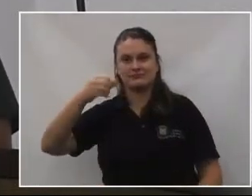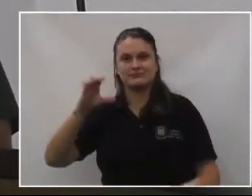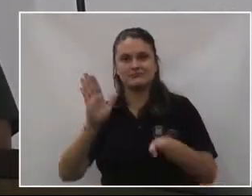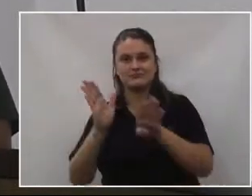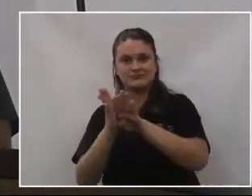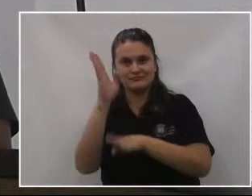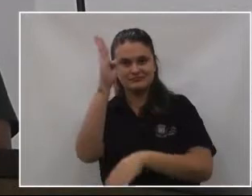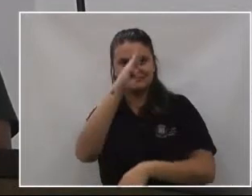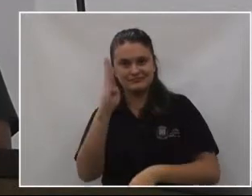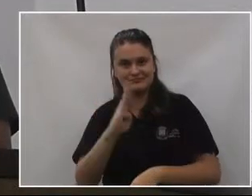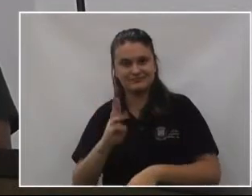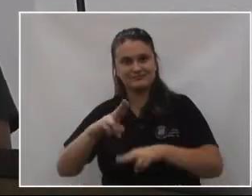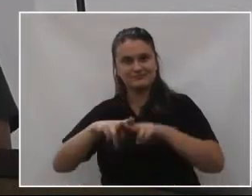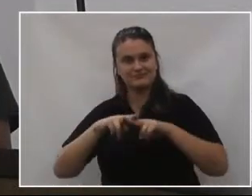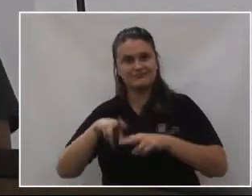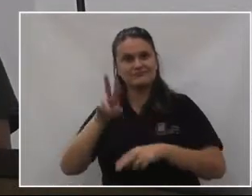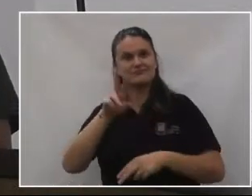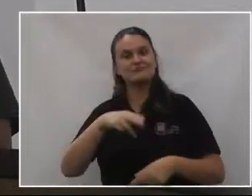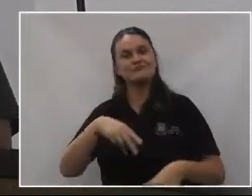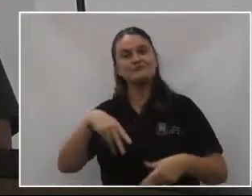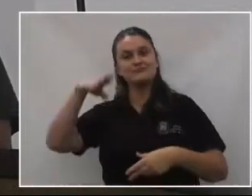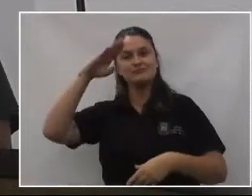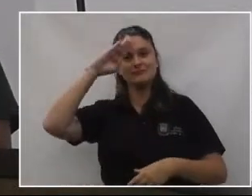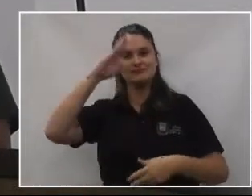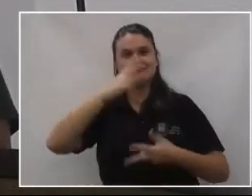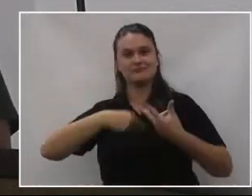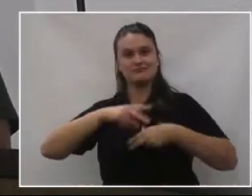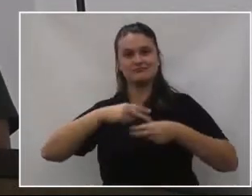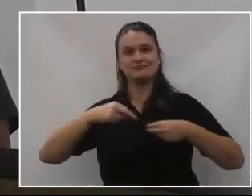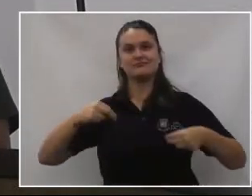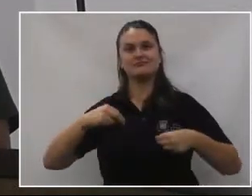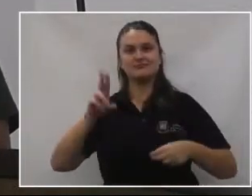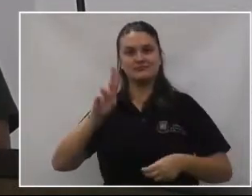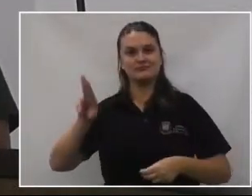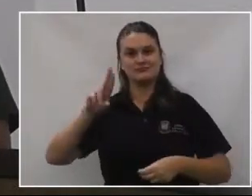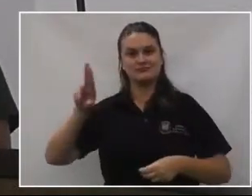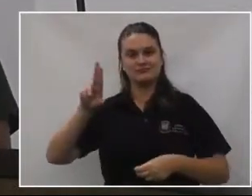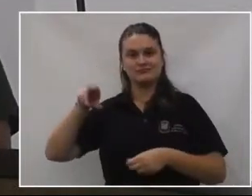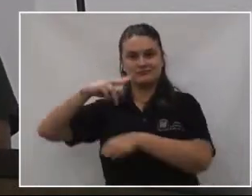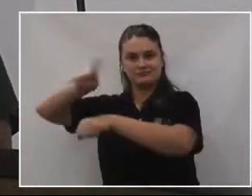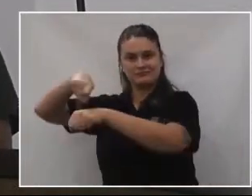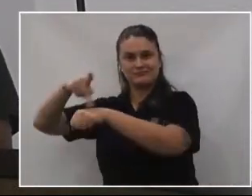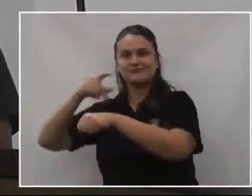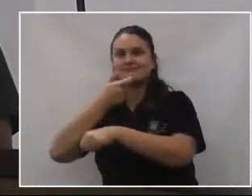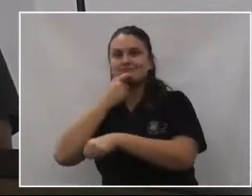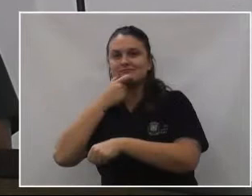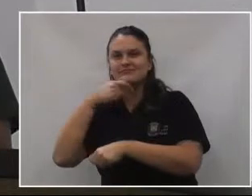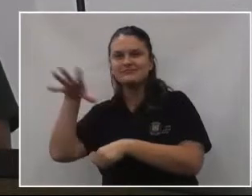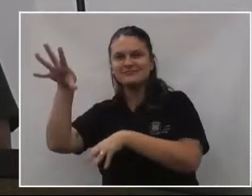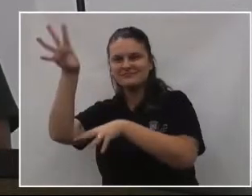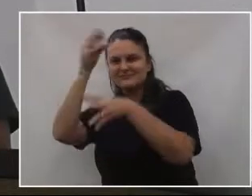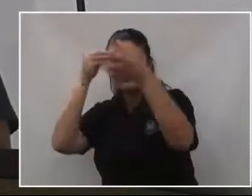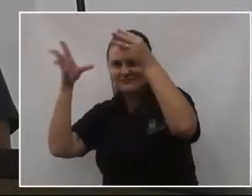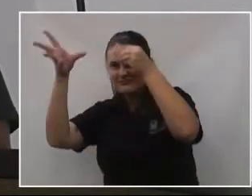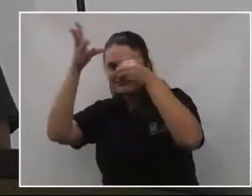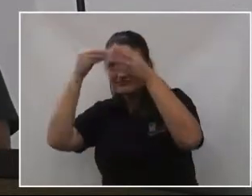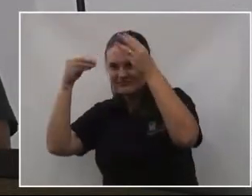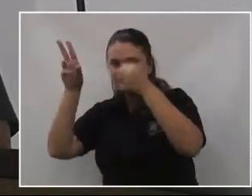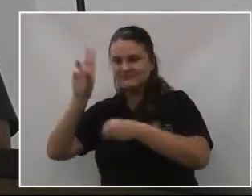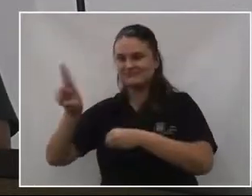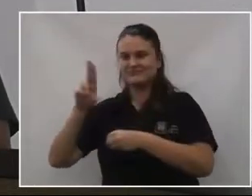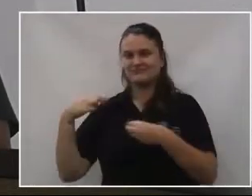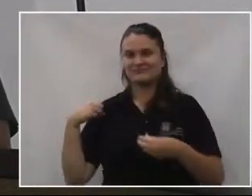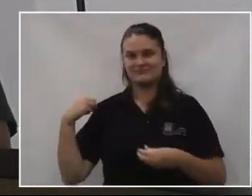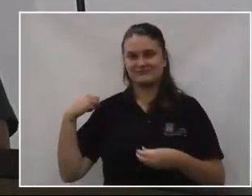Brasil pelos marinheiros. Eles foram numa missão na Inglaterra e lá eles travaram o conhecimento, e trouxeram os primeiros uniformes